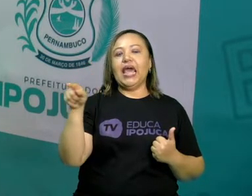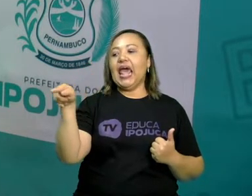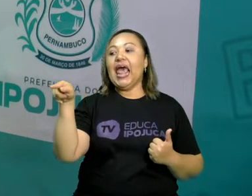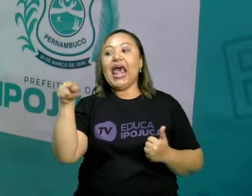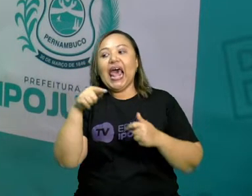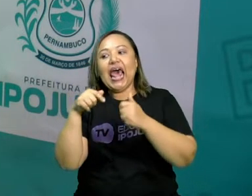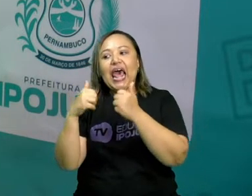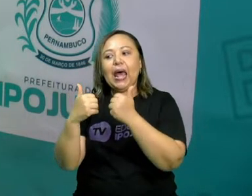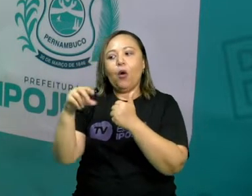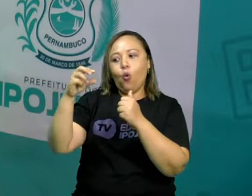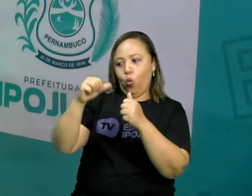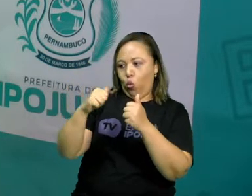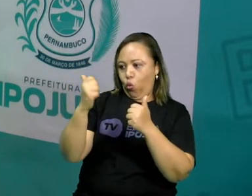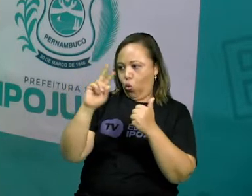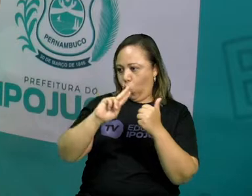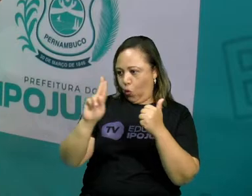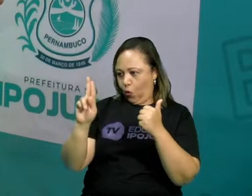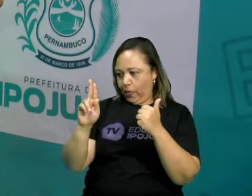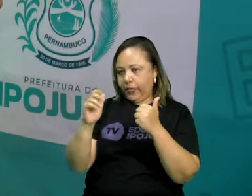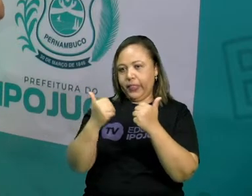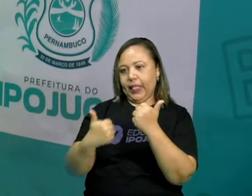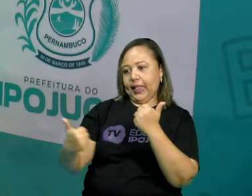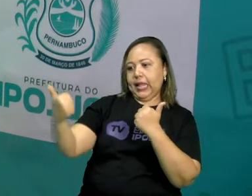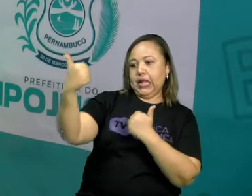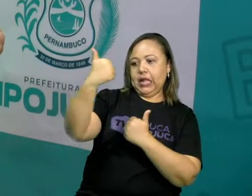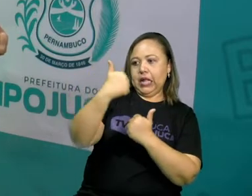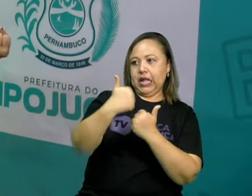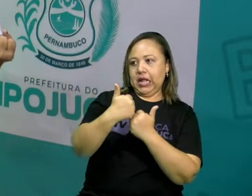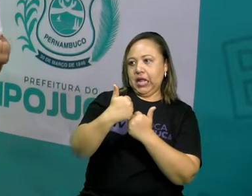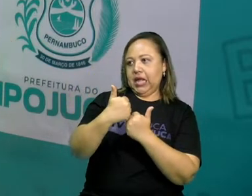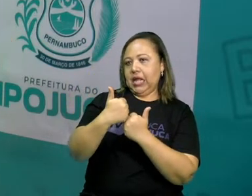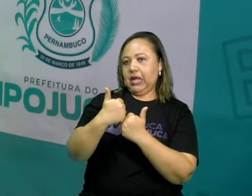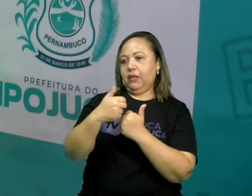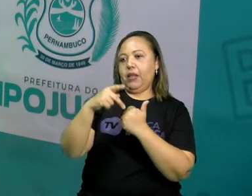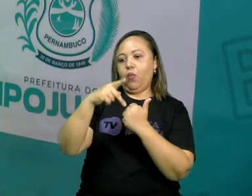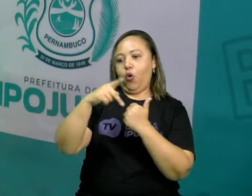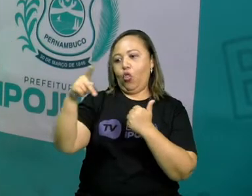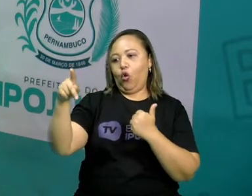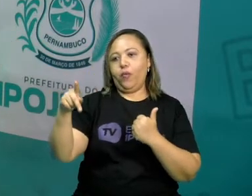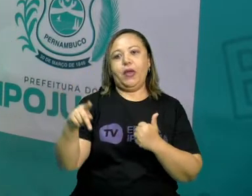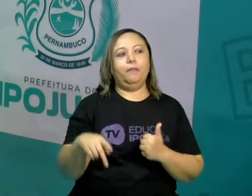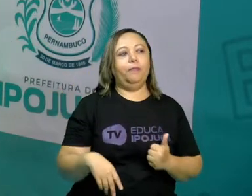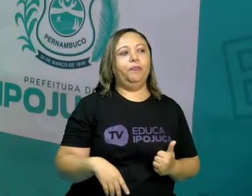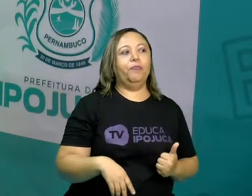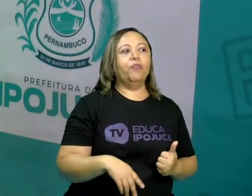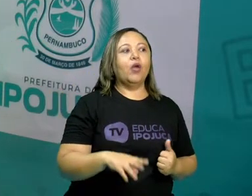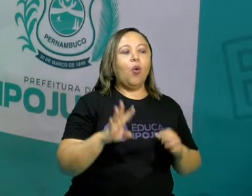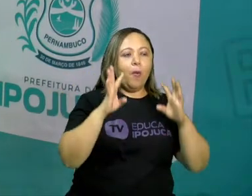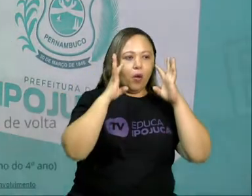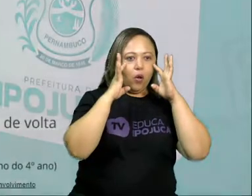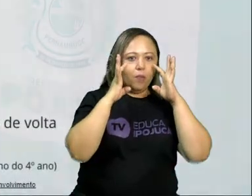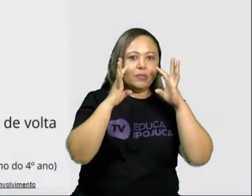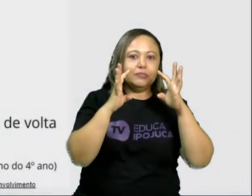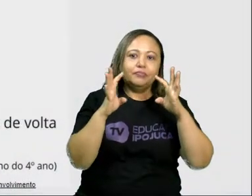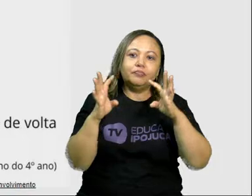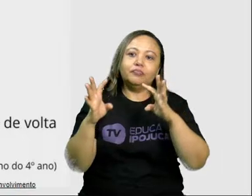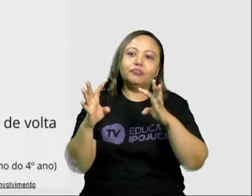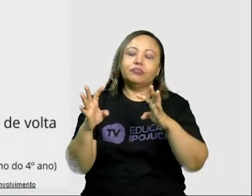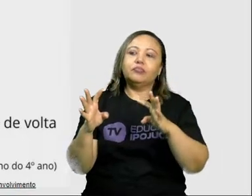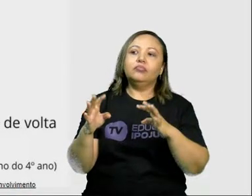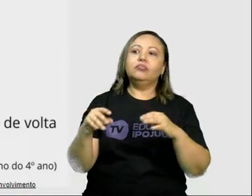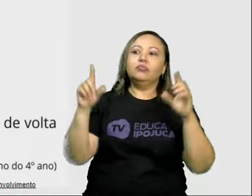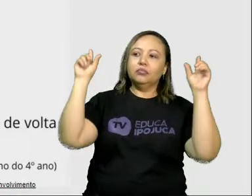troquinha que a gente vai aprender a fazer hoje. O nome pelo pronome. Se você observar, você é